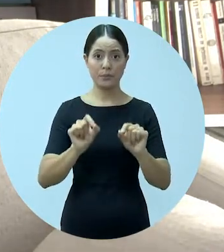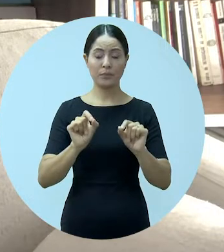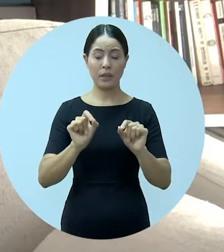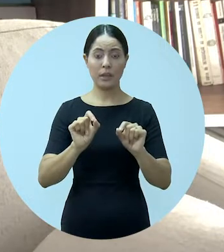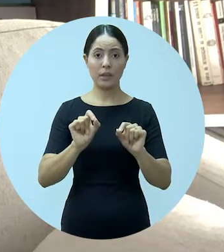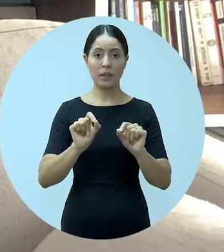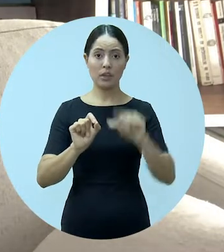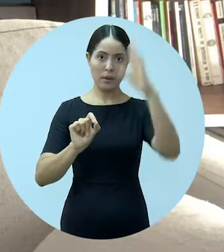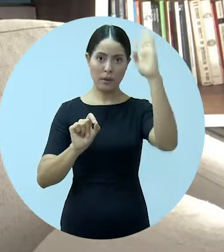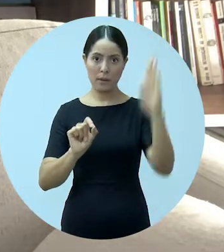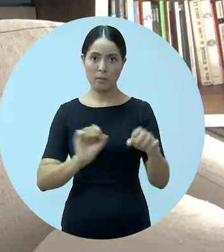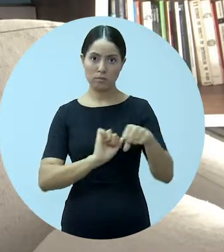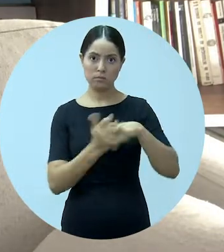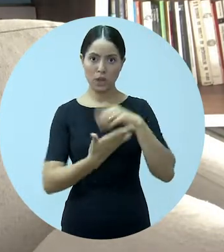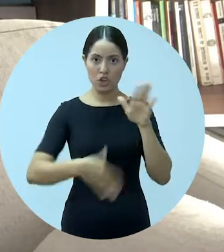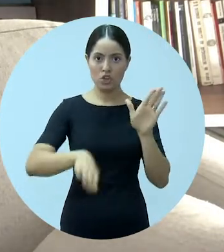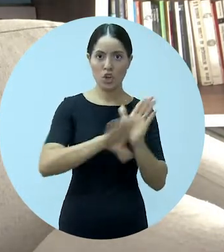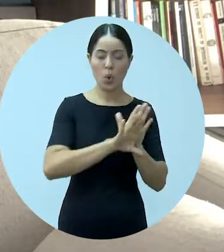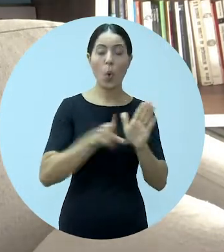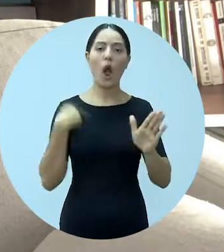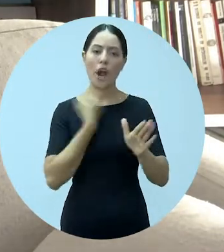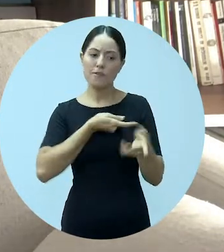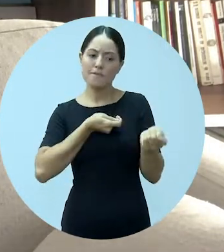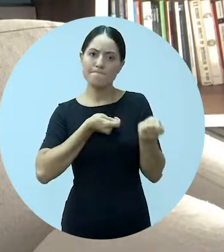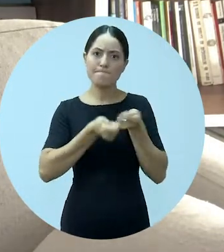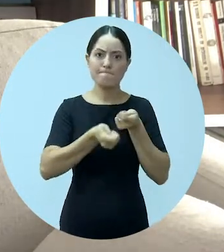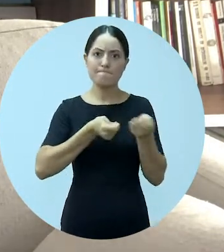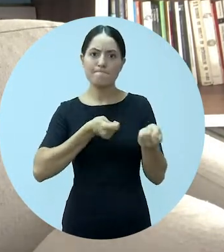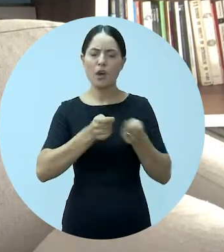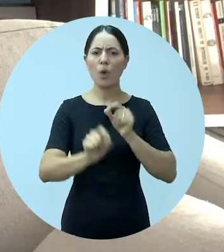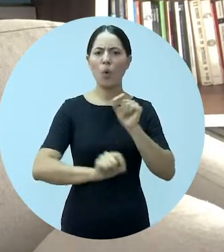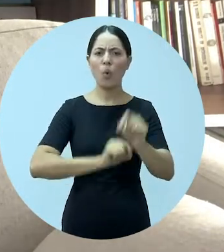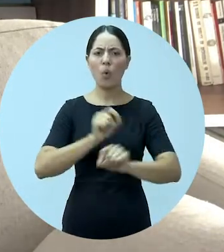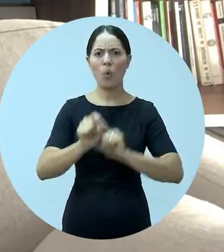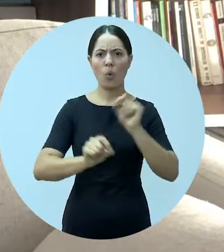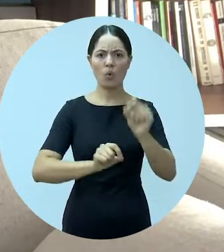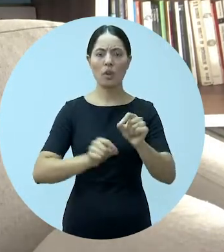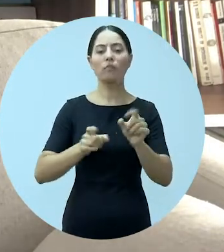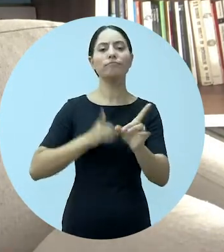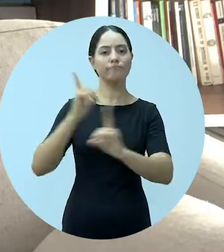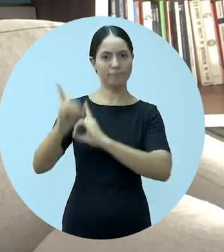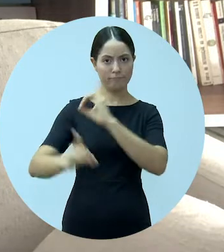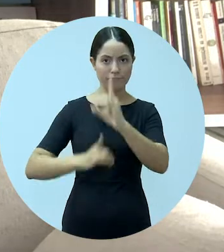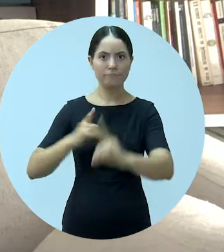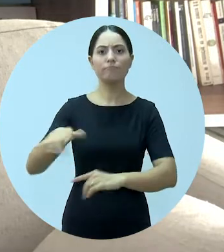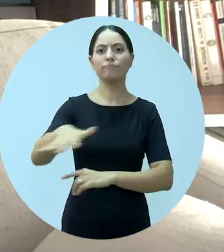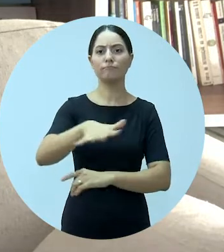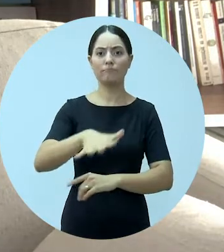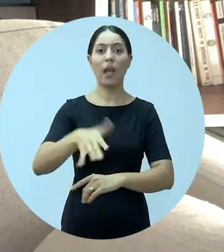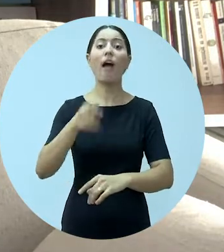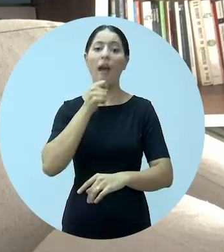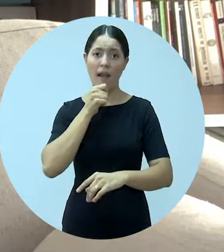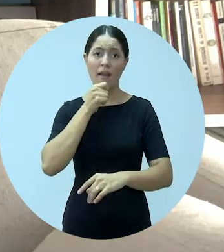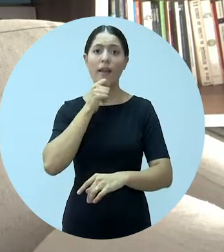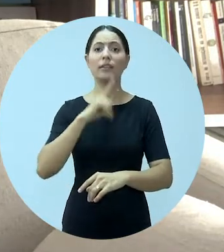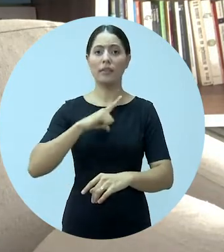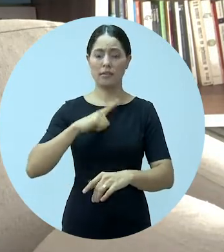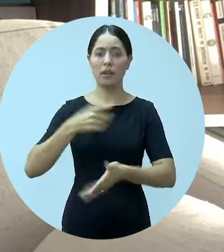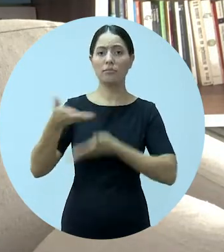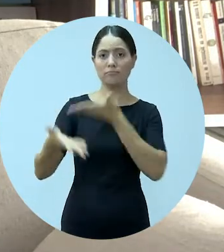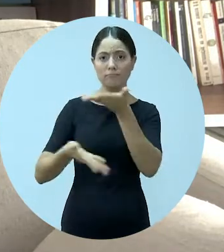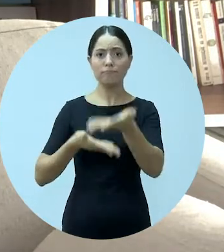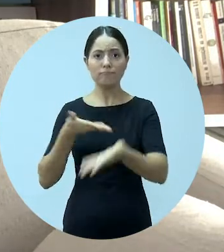tendo chego, nós mantivemos todo o monitoramento, o diálogo com as instituições, ainda estamos mantendo todo esse diálogo